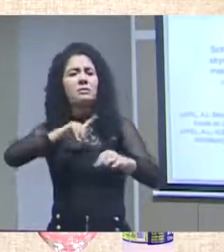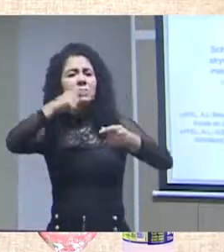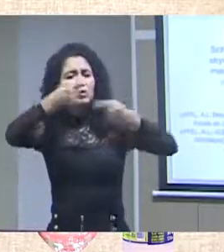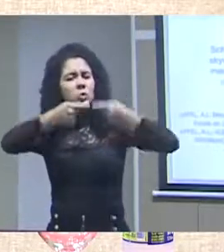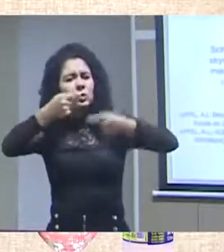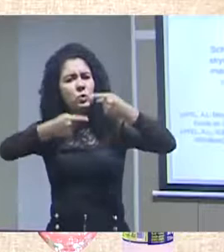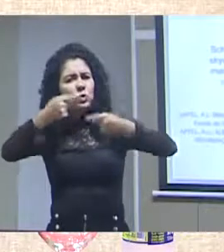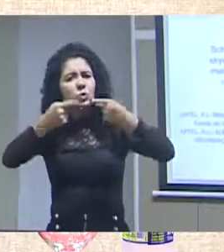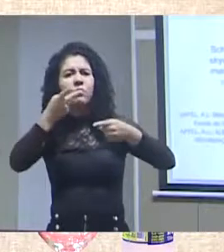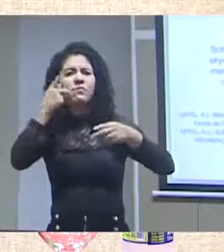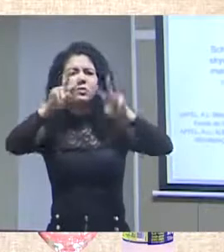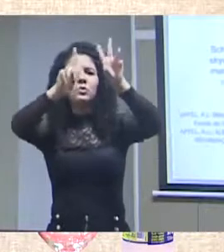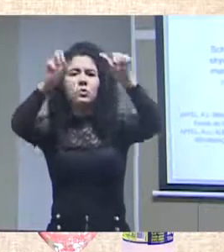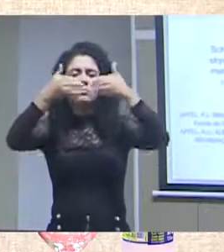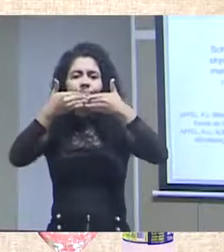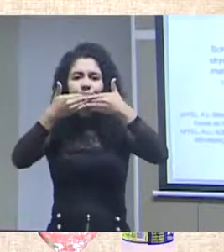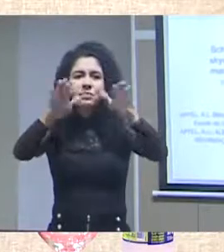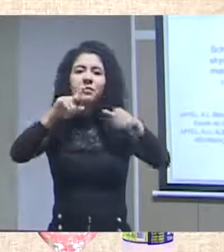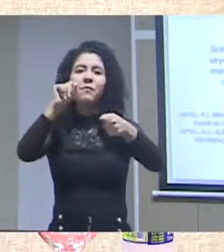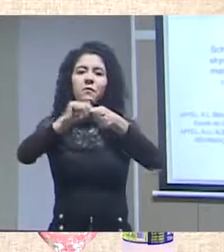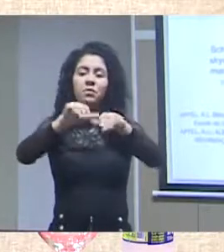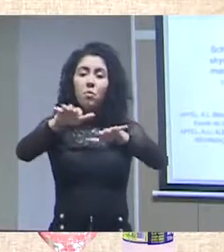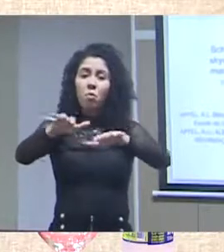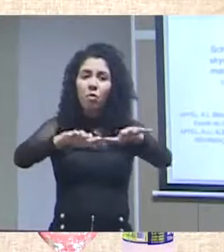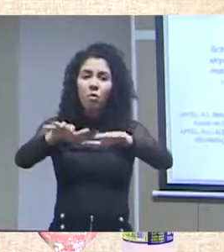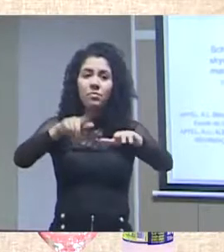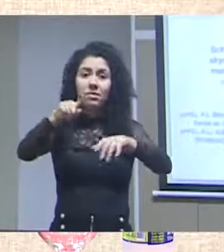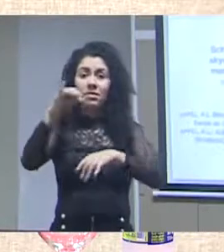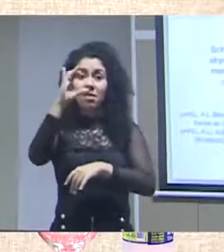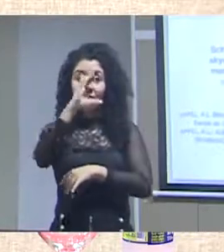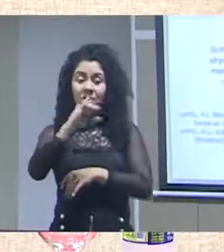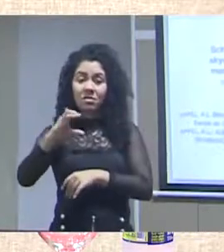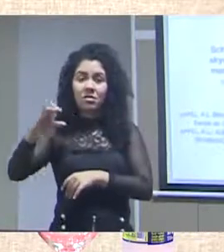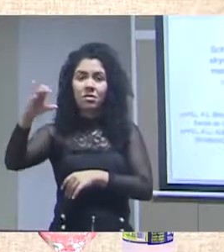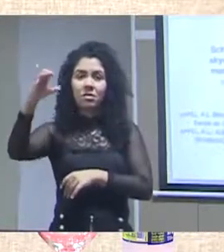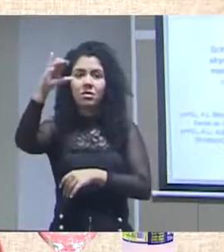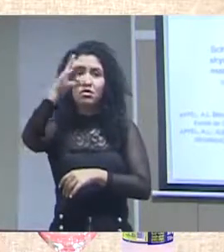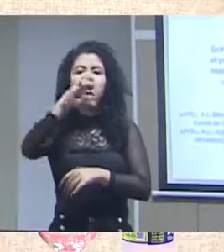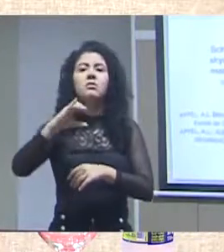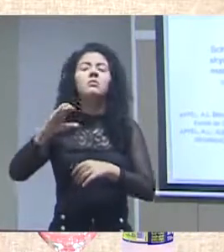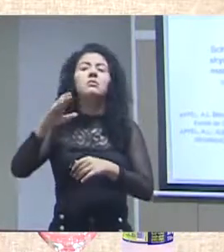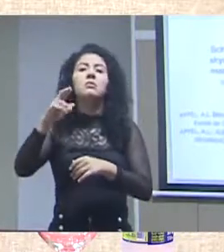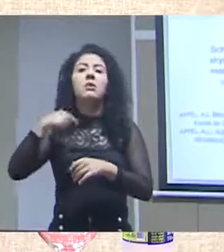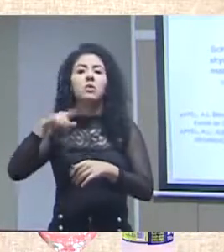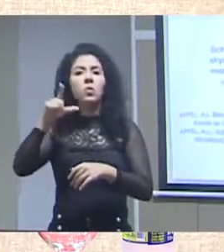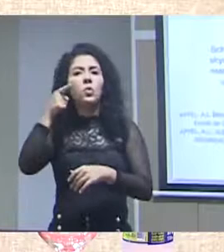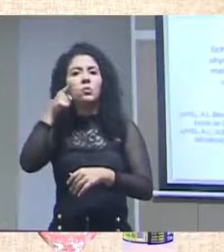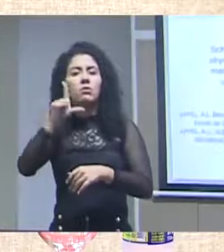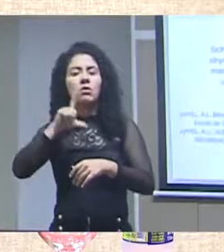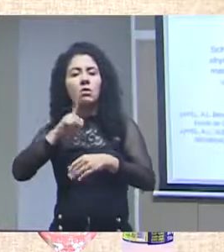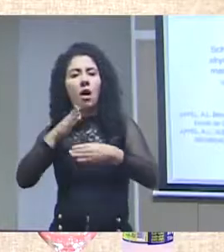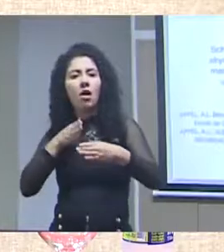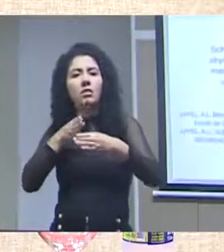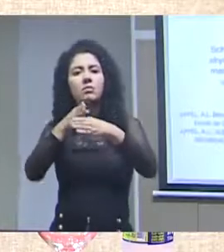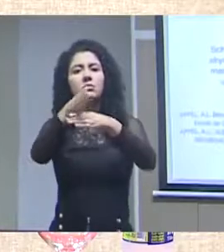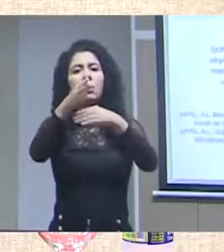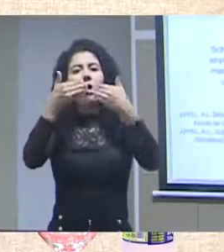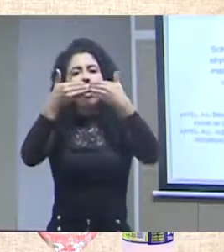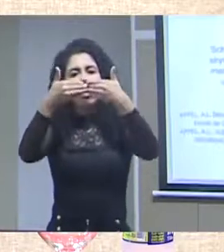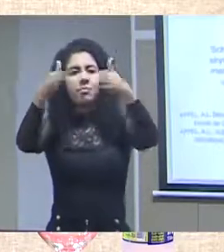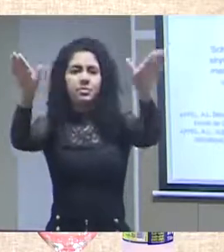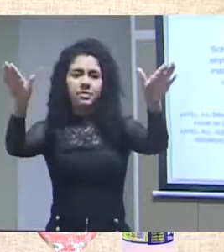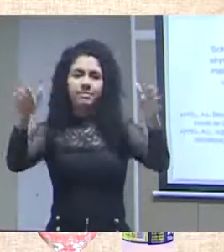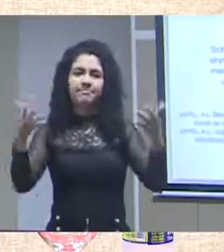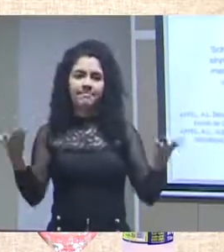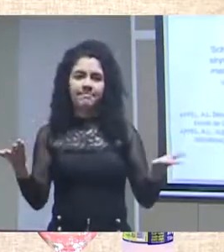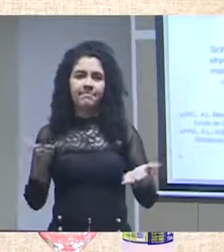vai fazendo que o movimento da ciência vá para além do acesso, para a ideia da